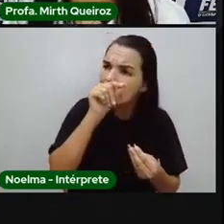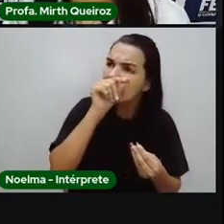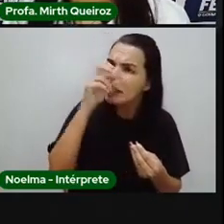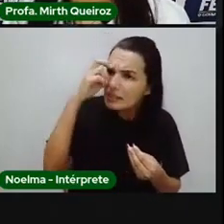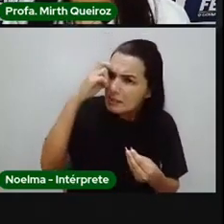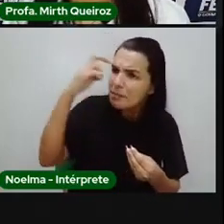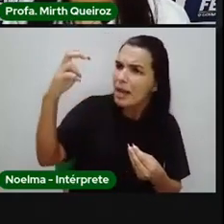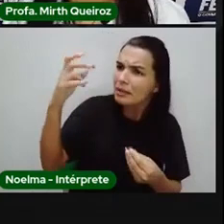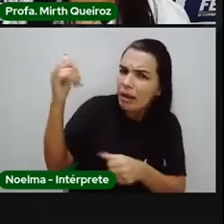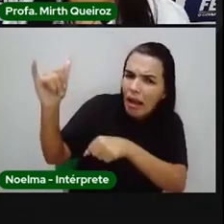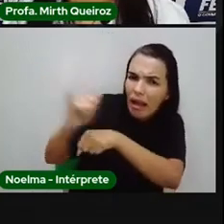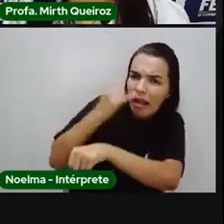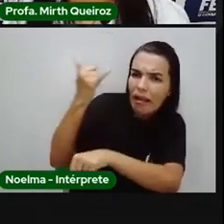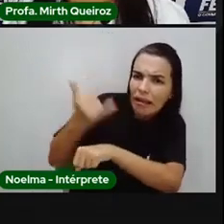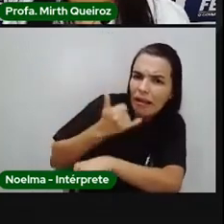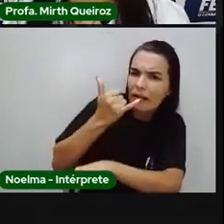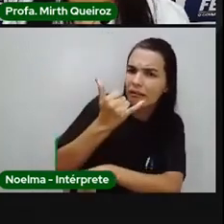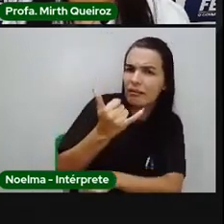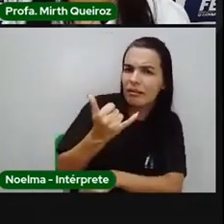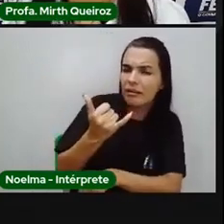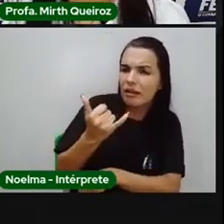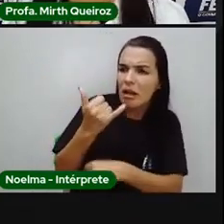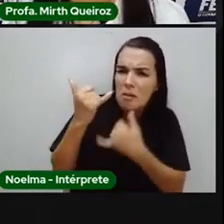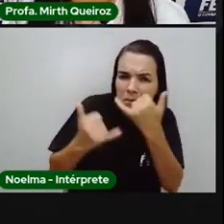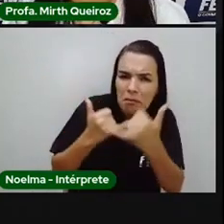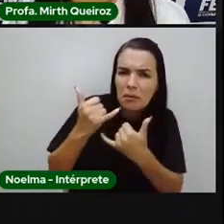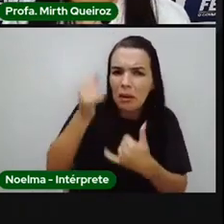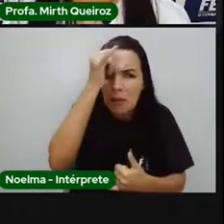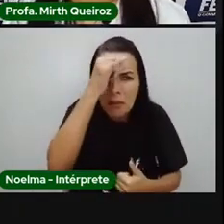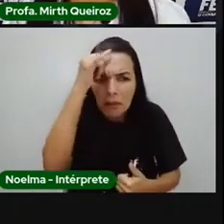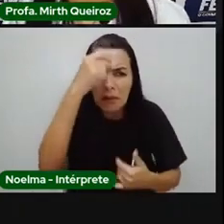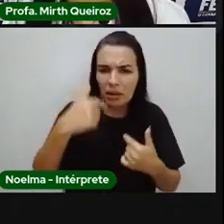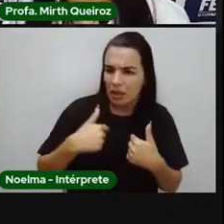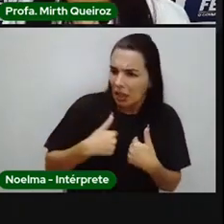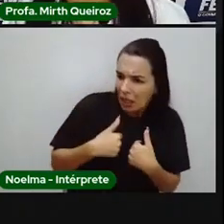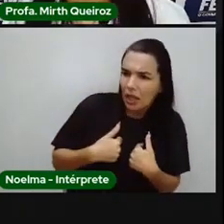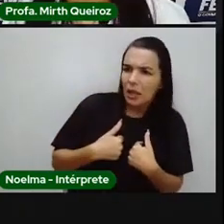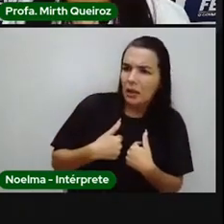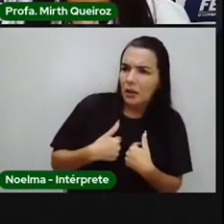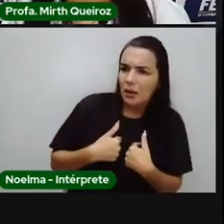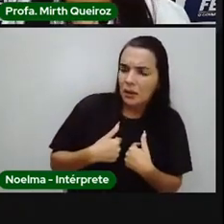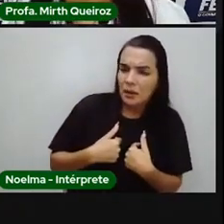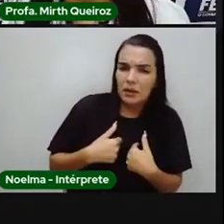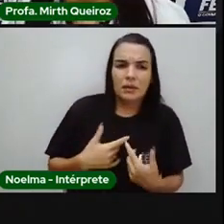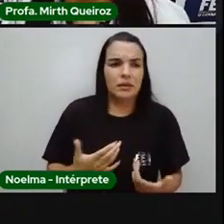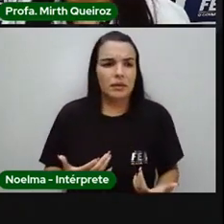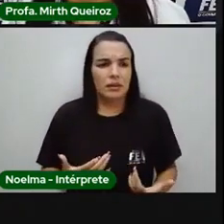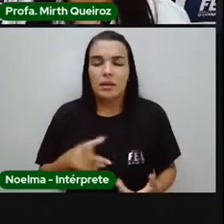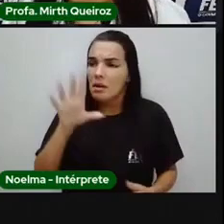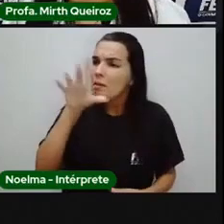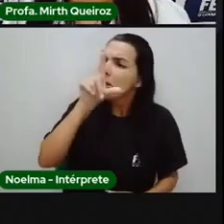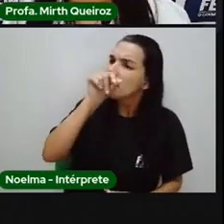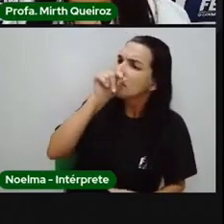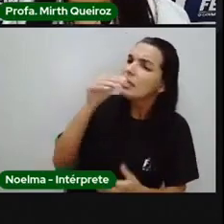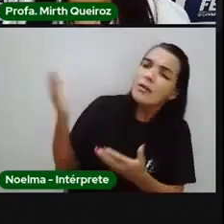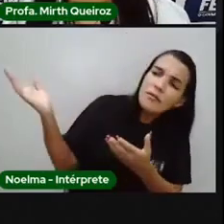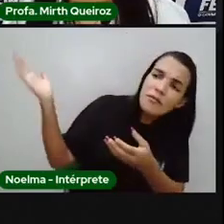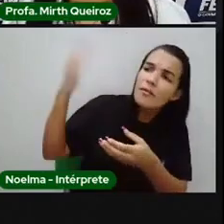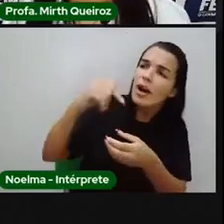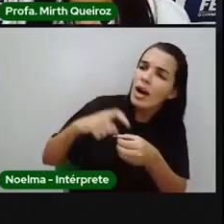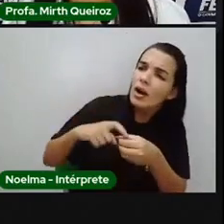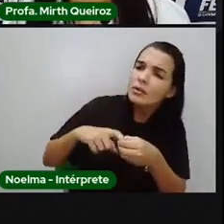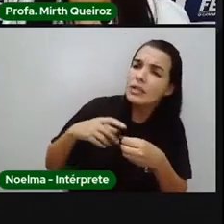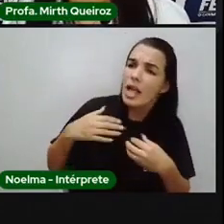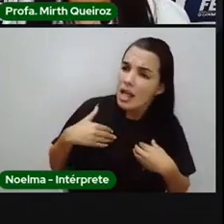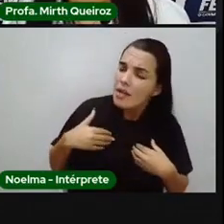esperto me enganou, zumbou de mim? Triste, o caçador suplica. Passarinho, volta aqui.